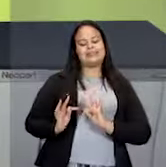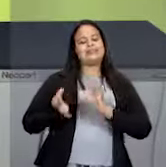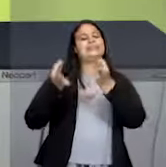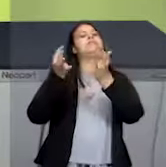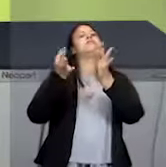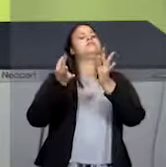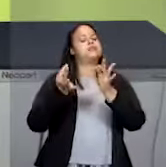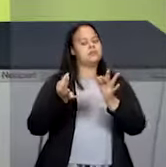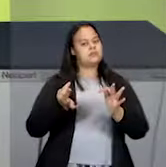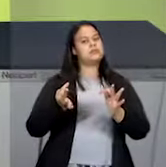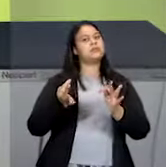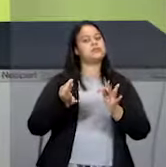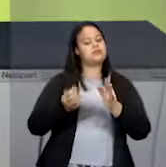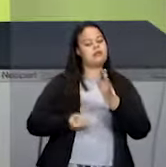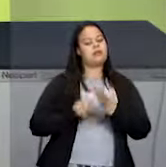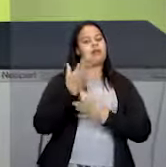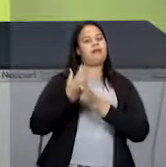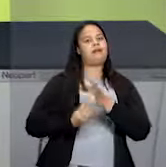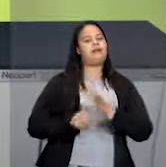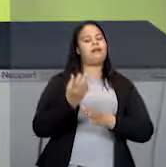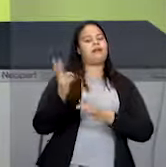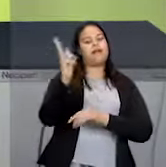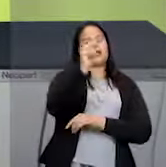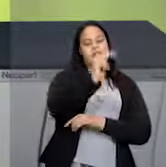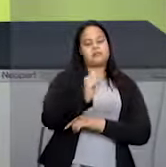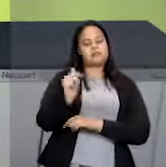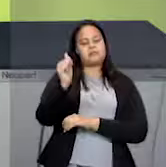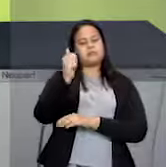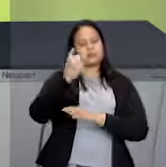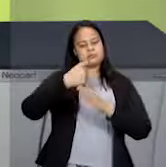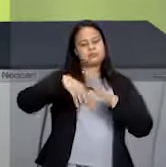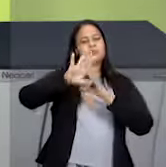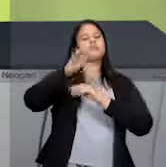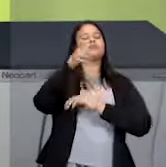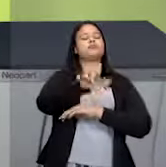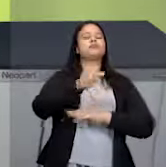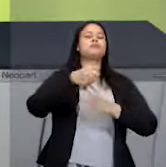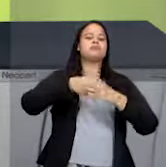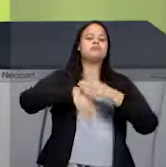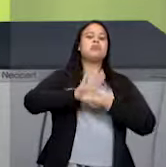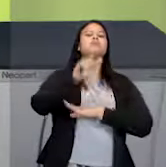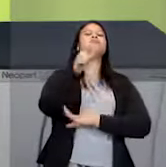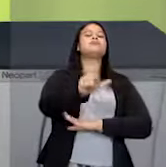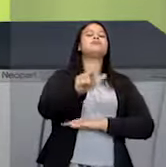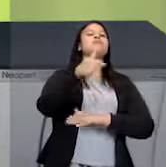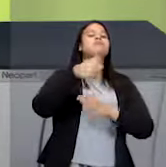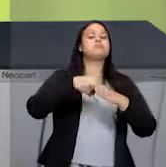de fazer imagens. E essas imagens podem ser reproduzidas quantas vezes vocês quiserem.